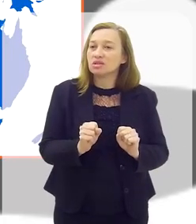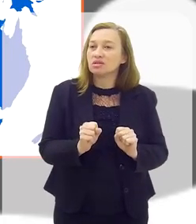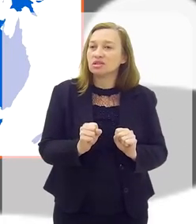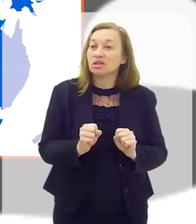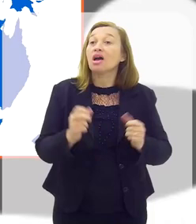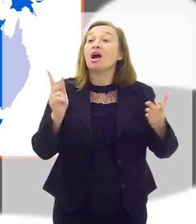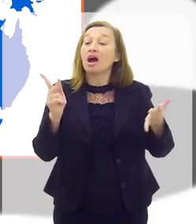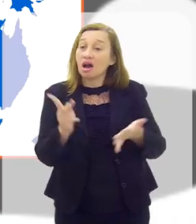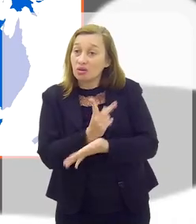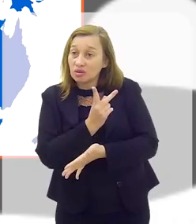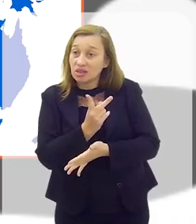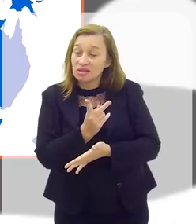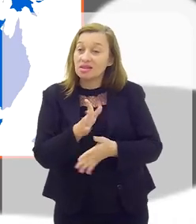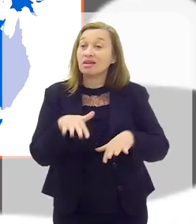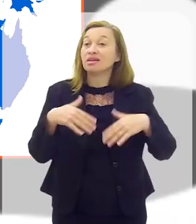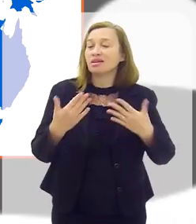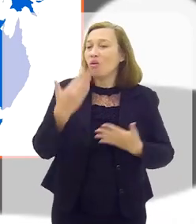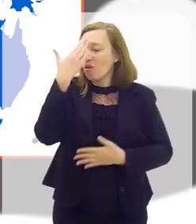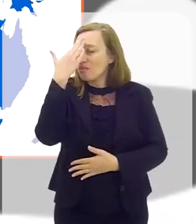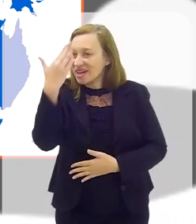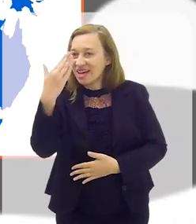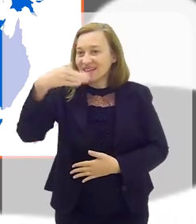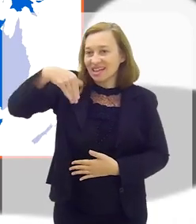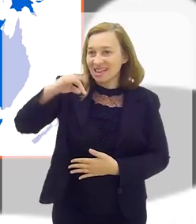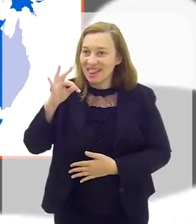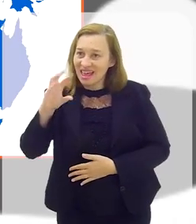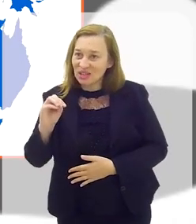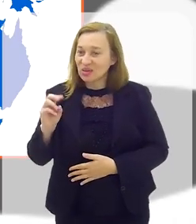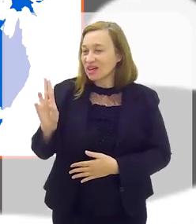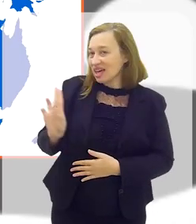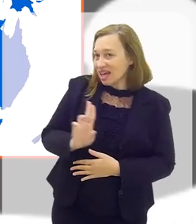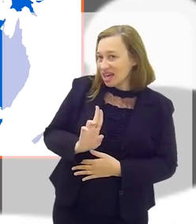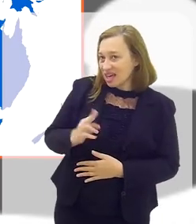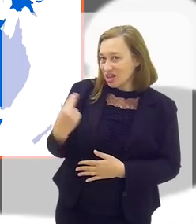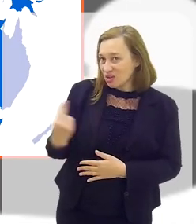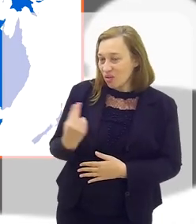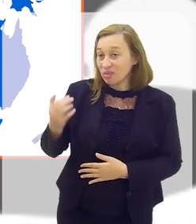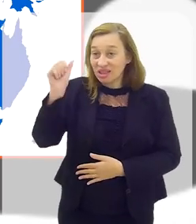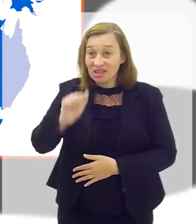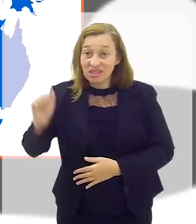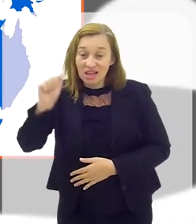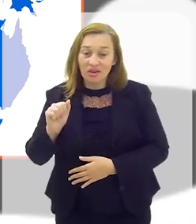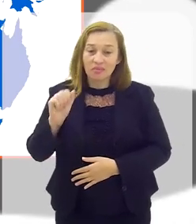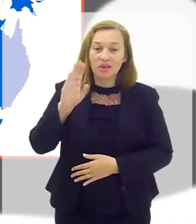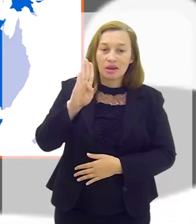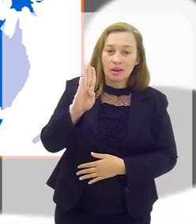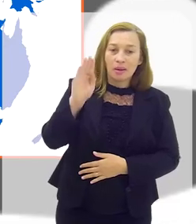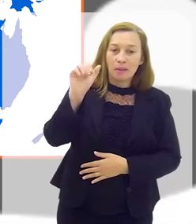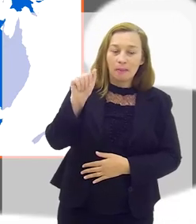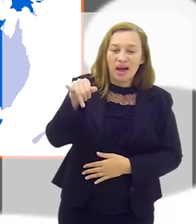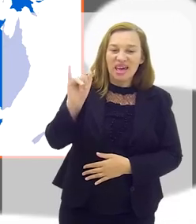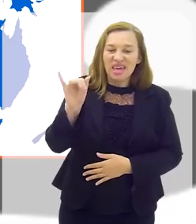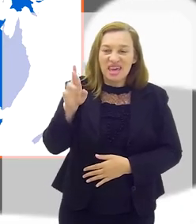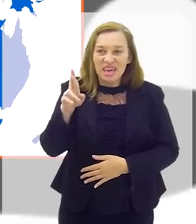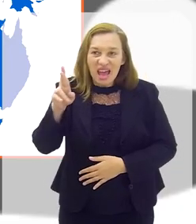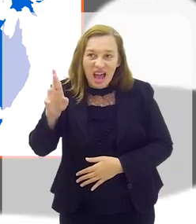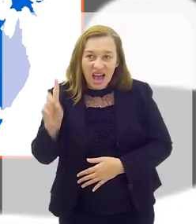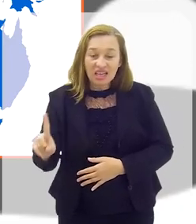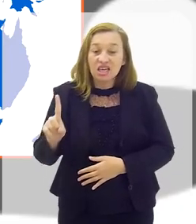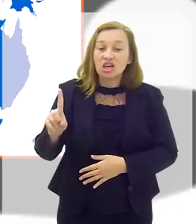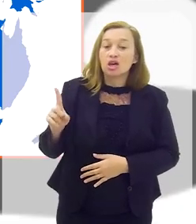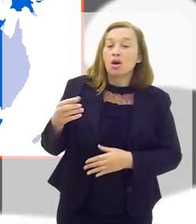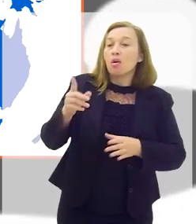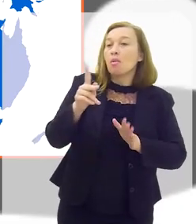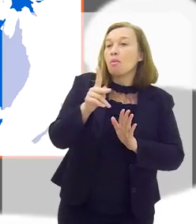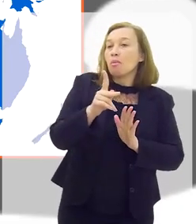acontecer. Então, obrigada, Neto, em nome da associação. Baiar, e projetos novos? Porque eu sei que